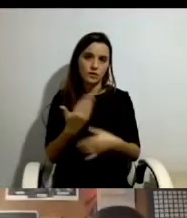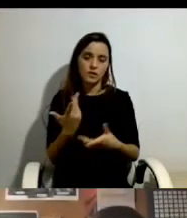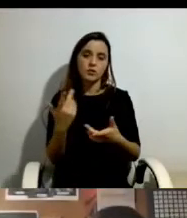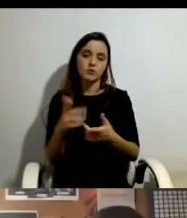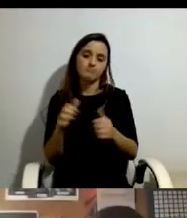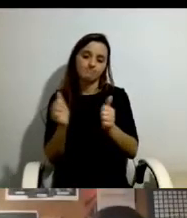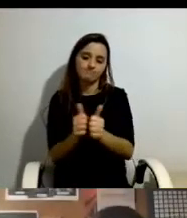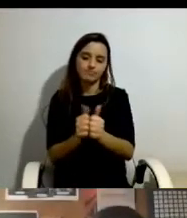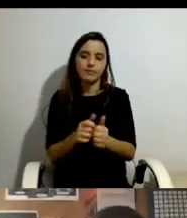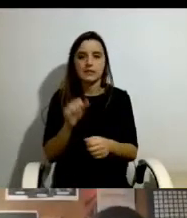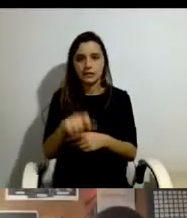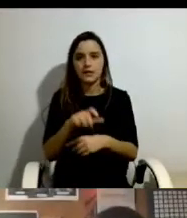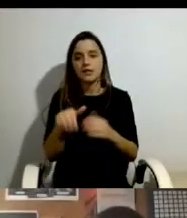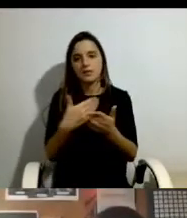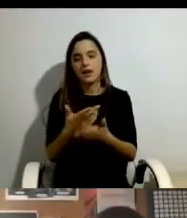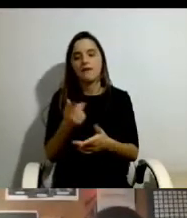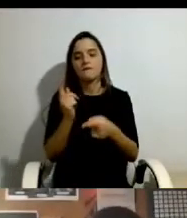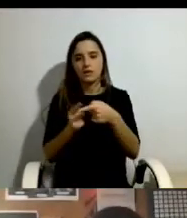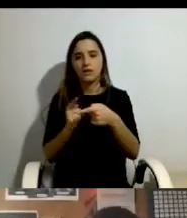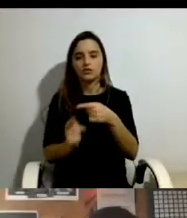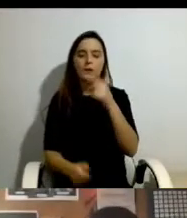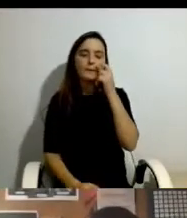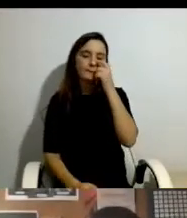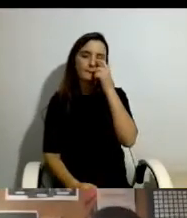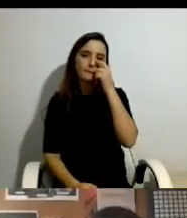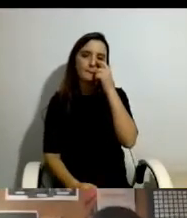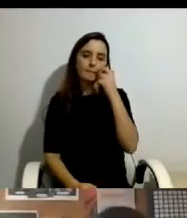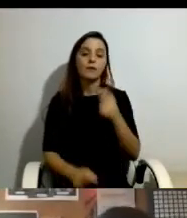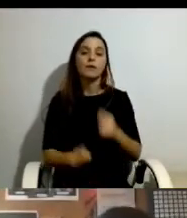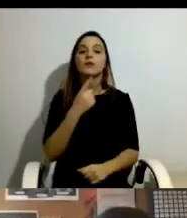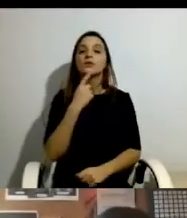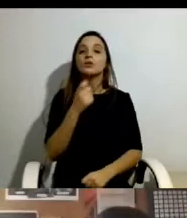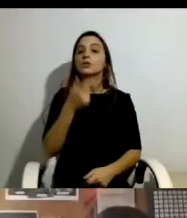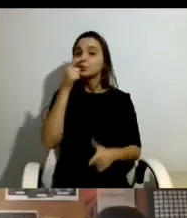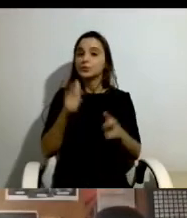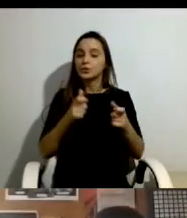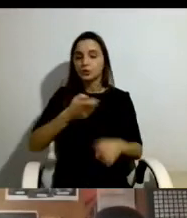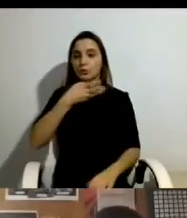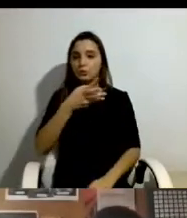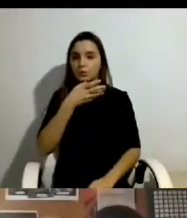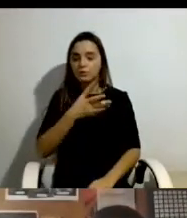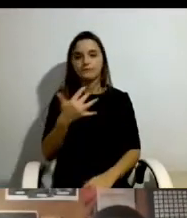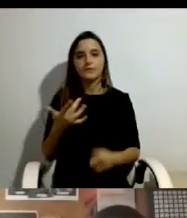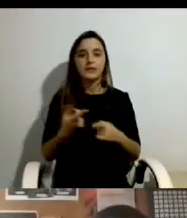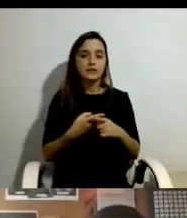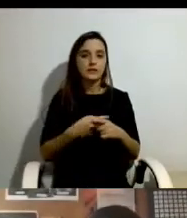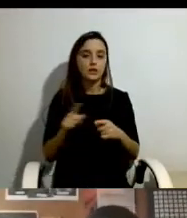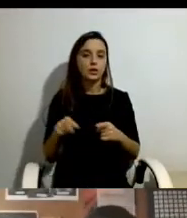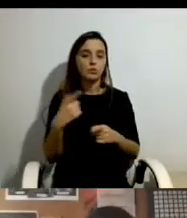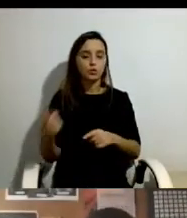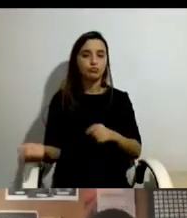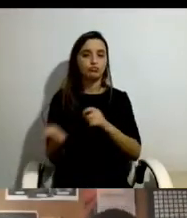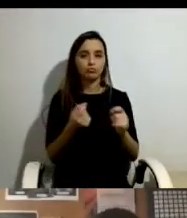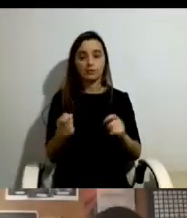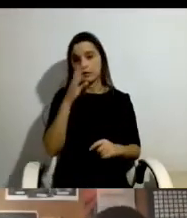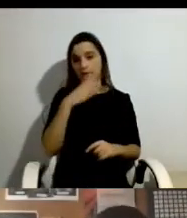familiares. E aqui as questões que as pessoas relatam, que é muito interessante depois discutir, se quiserem, e estão